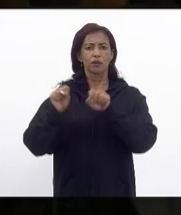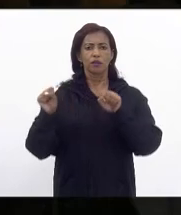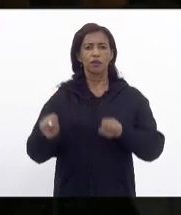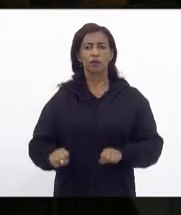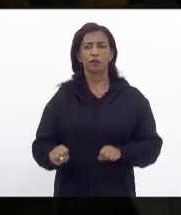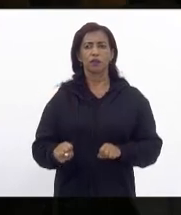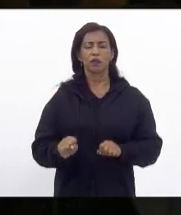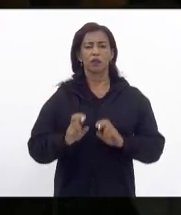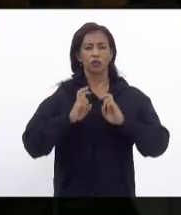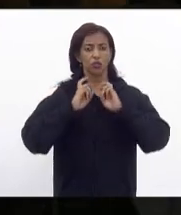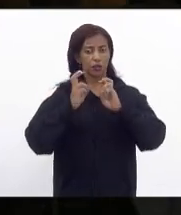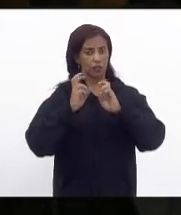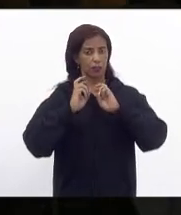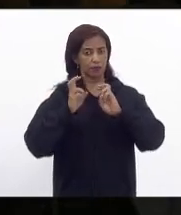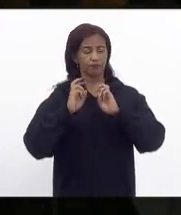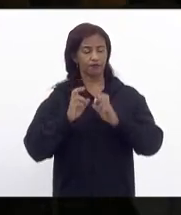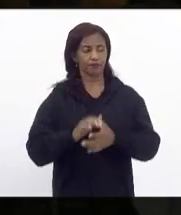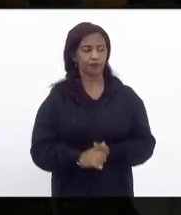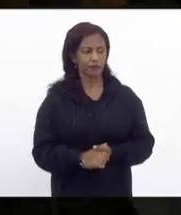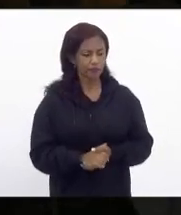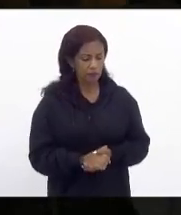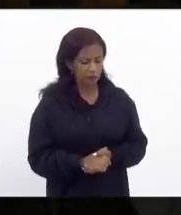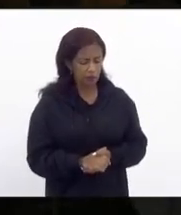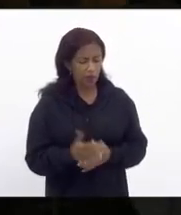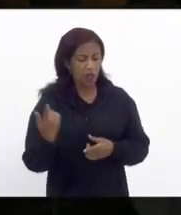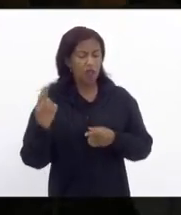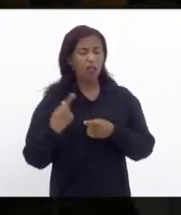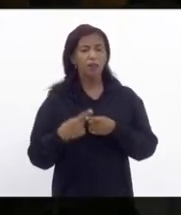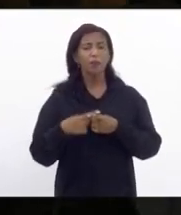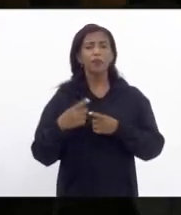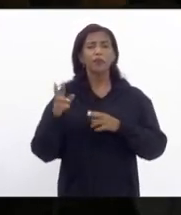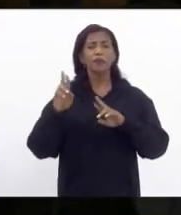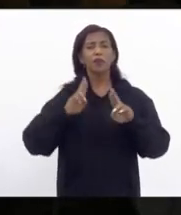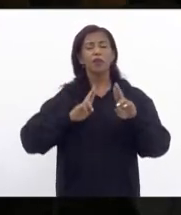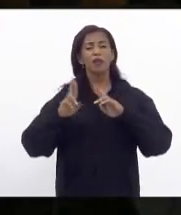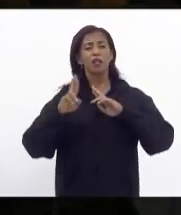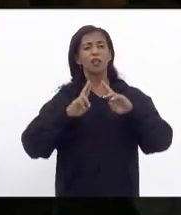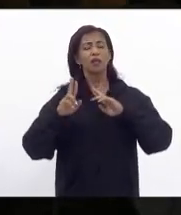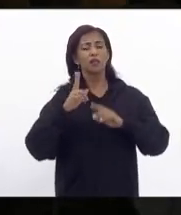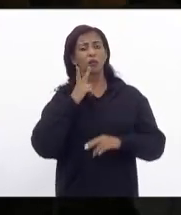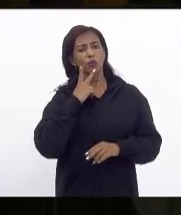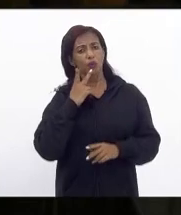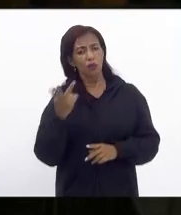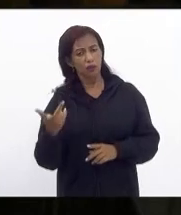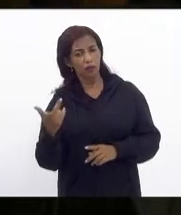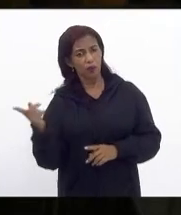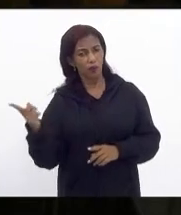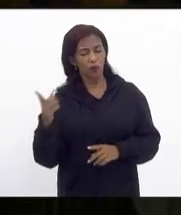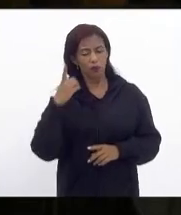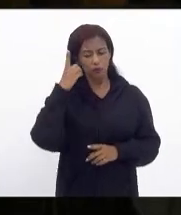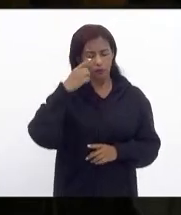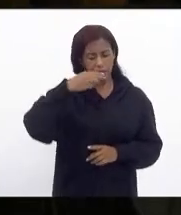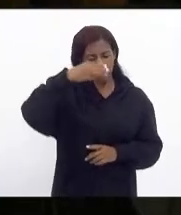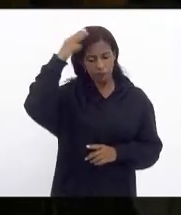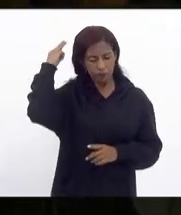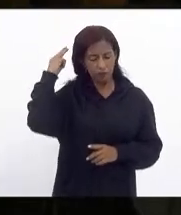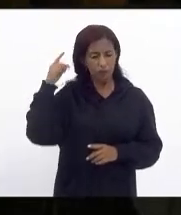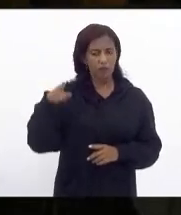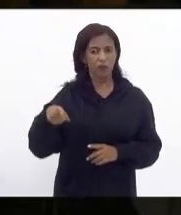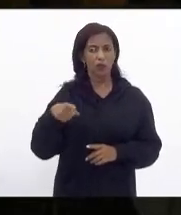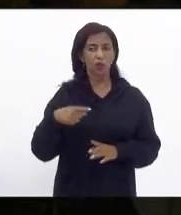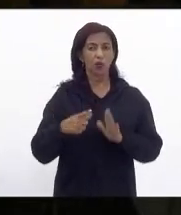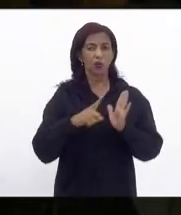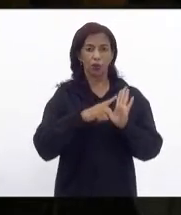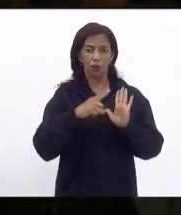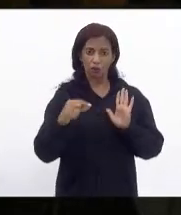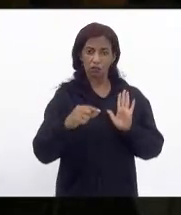ferroviário e porque que isso tem relação com o que falou agora há pouco o deputado Márcio Pacheco e com esse item que eu